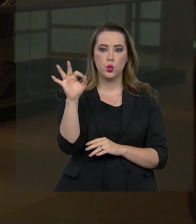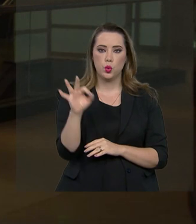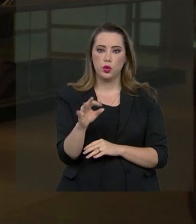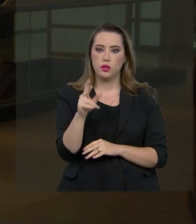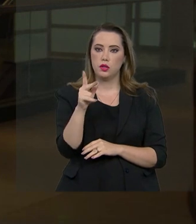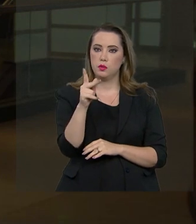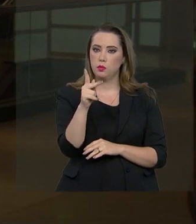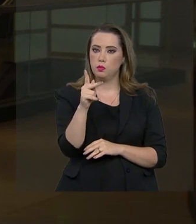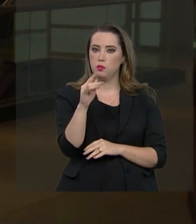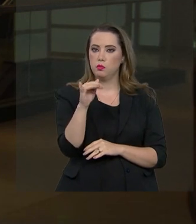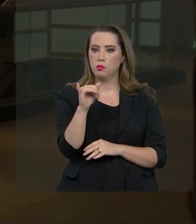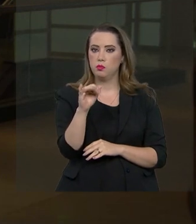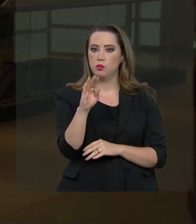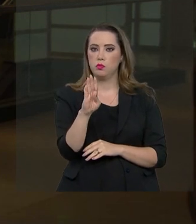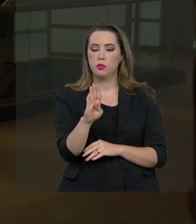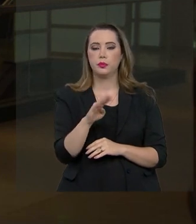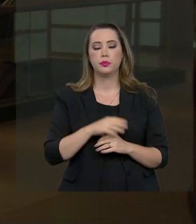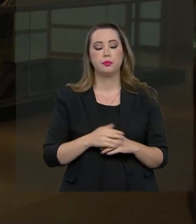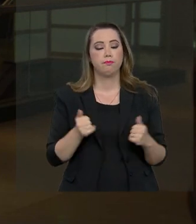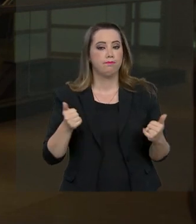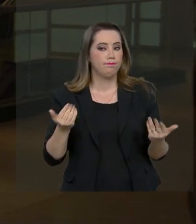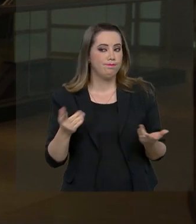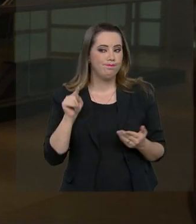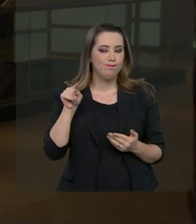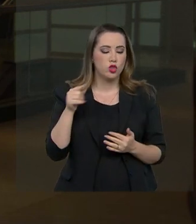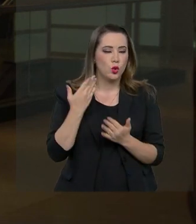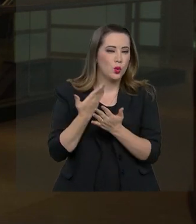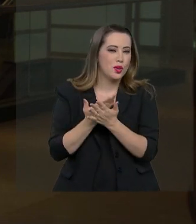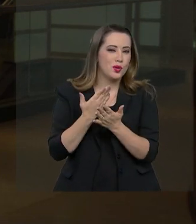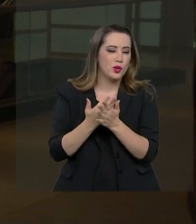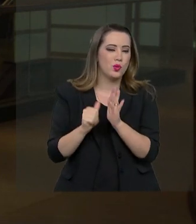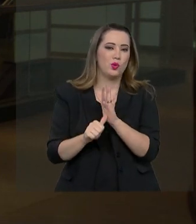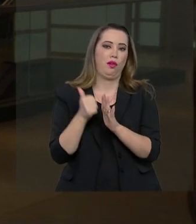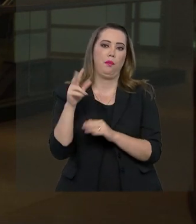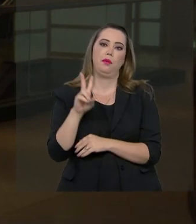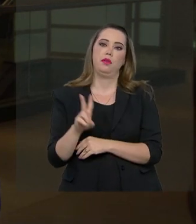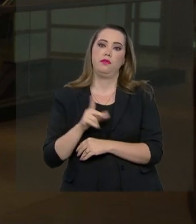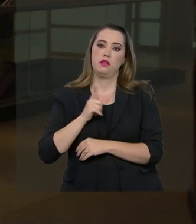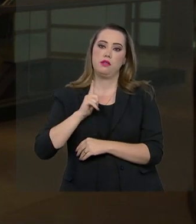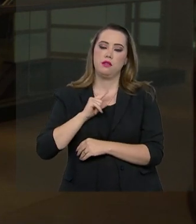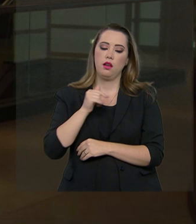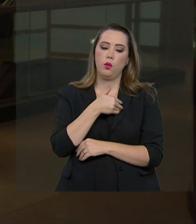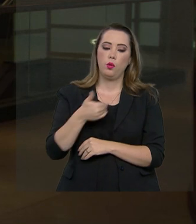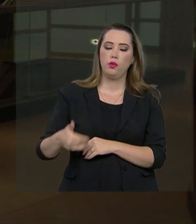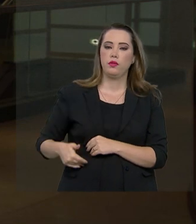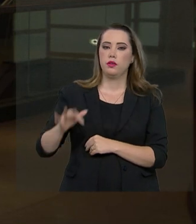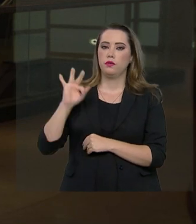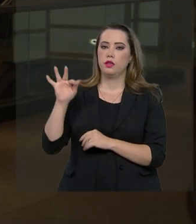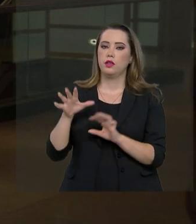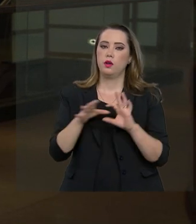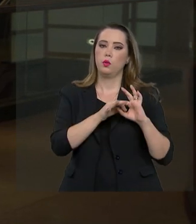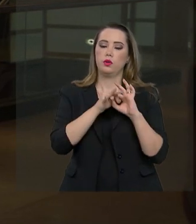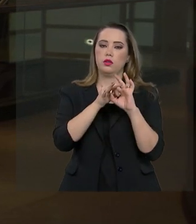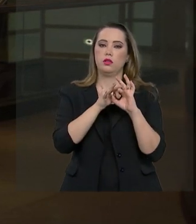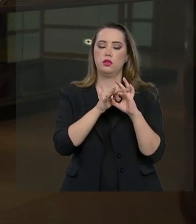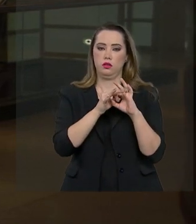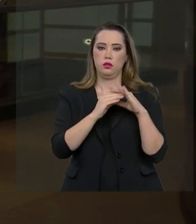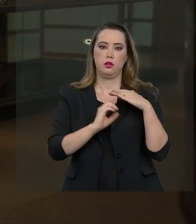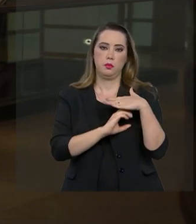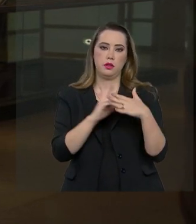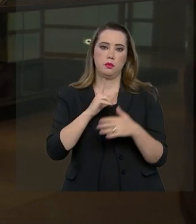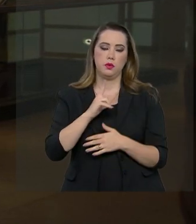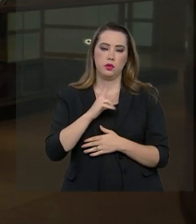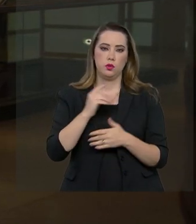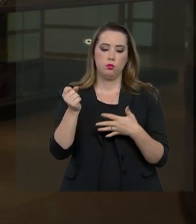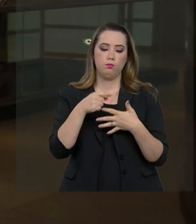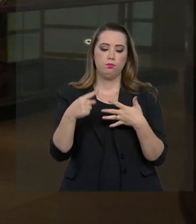todas as riquezas produzidas no país. Baseado nesse estudo inédito, o governo federal, com a parceria da iniciativa privada, vai propor uma